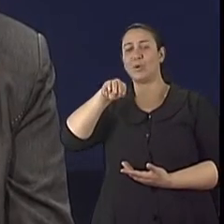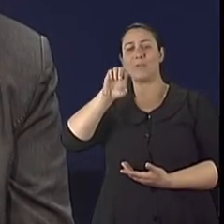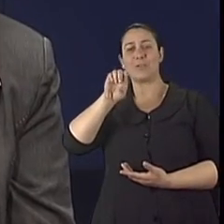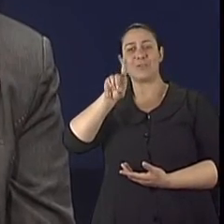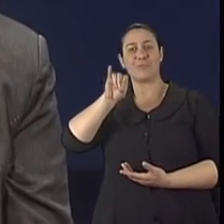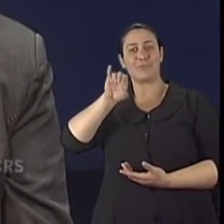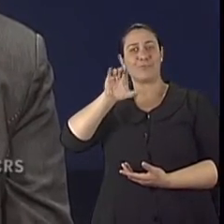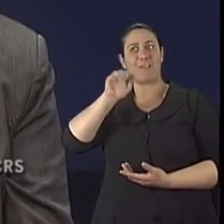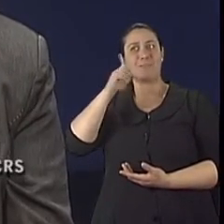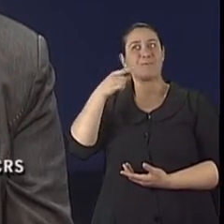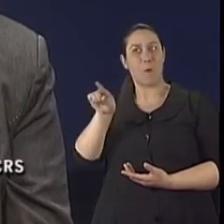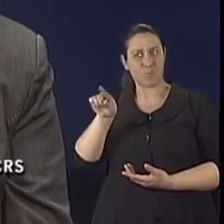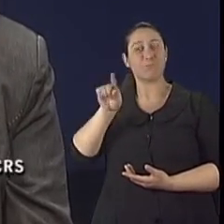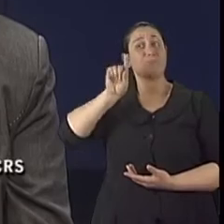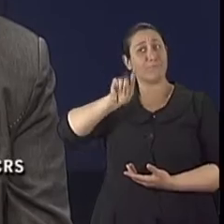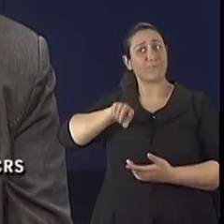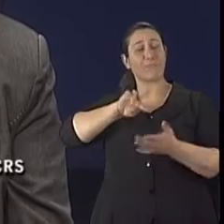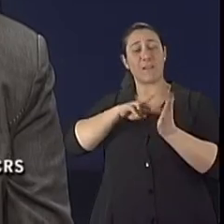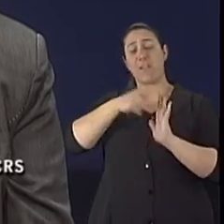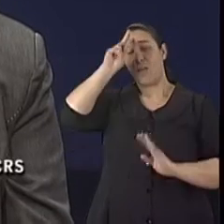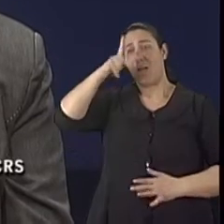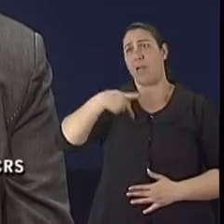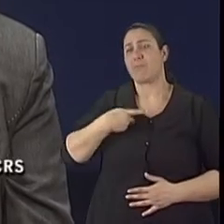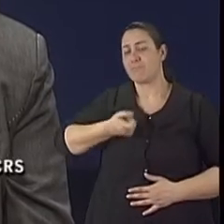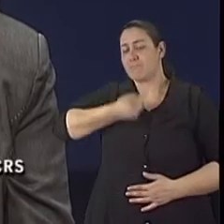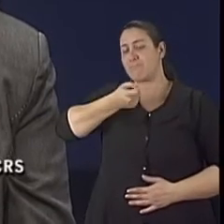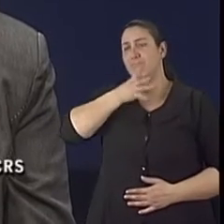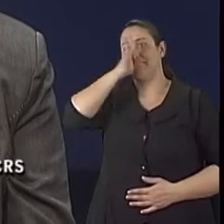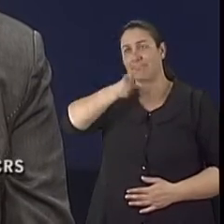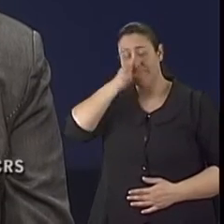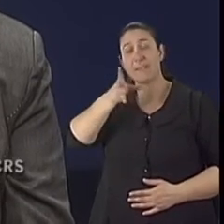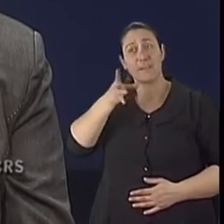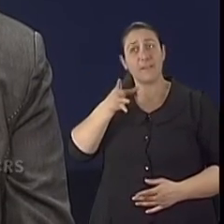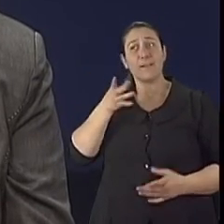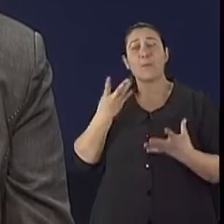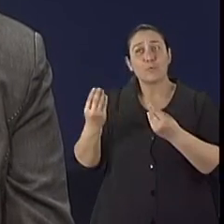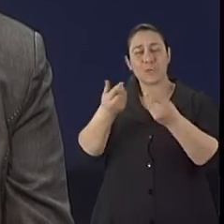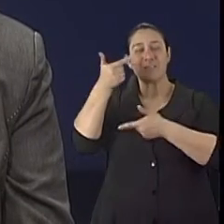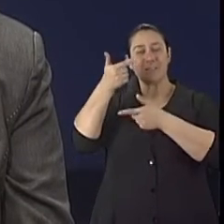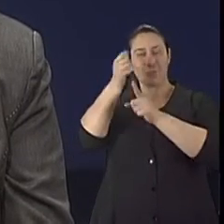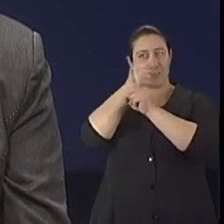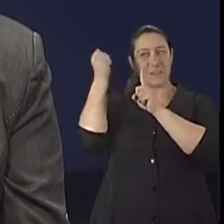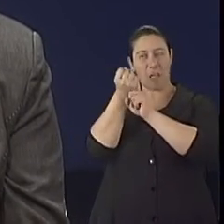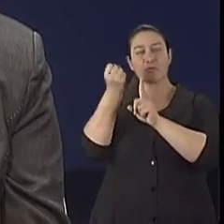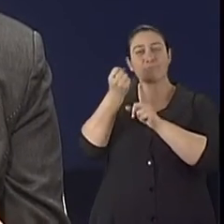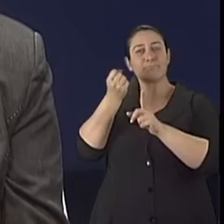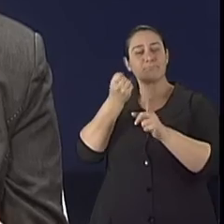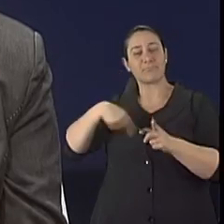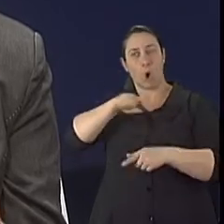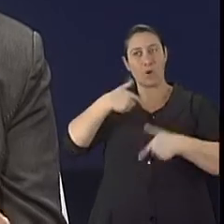bastante atenção na população, é uma coisa bem cultural na nossa sociedade. E quando a gente trata do paciente idoso, essa